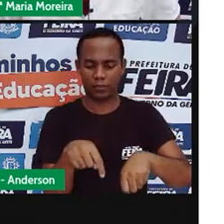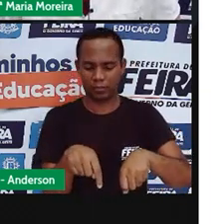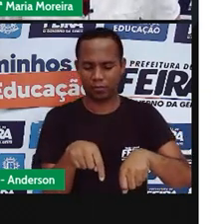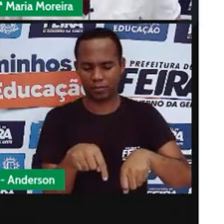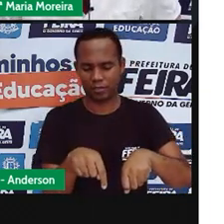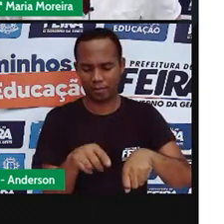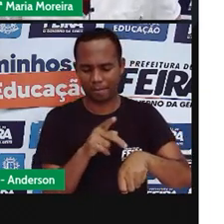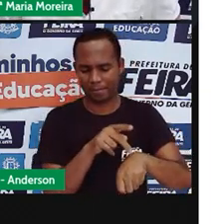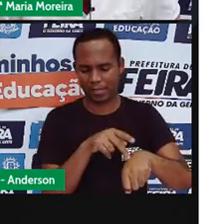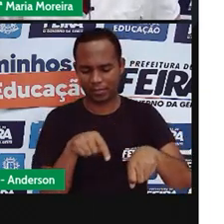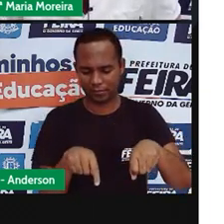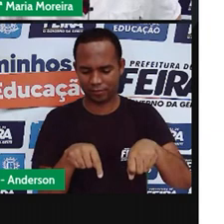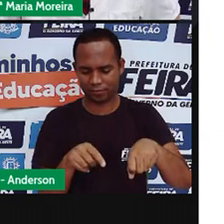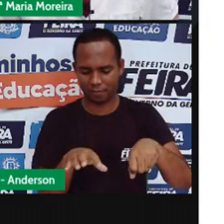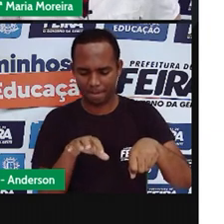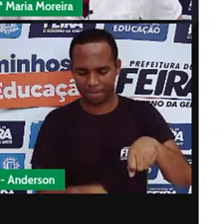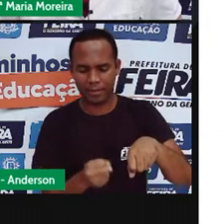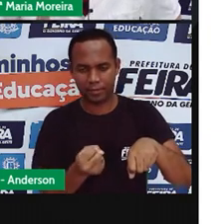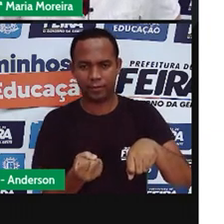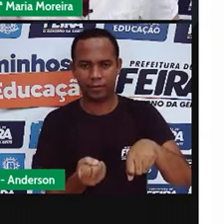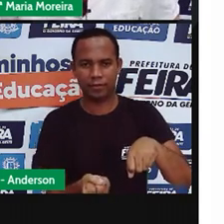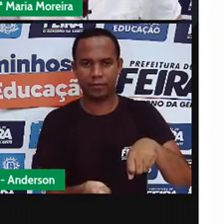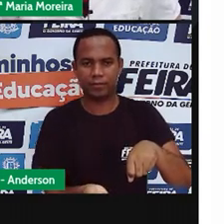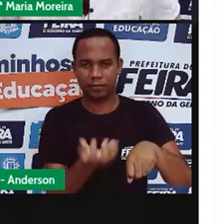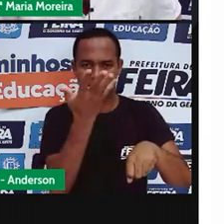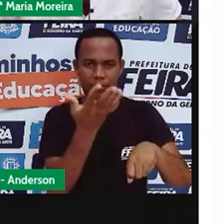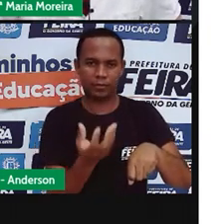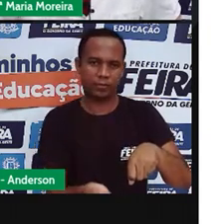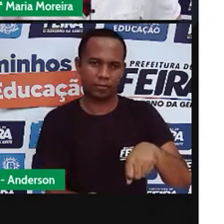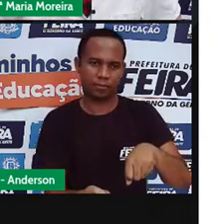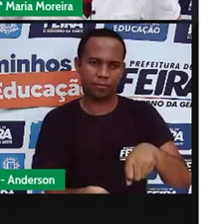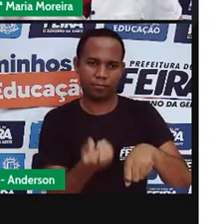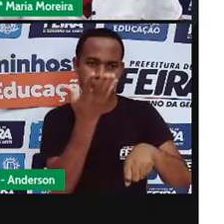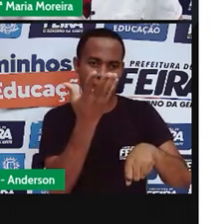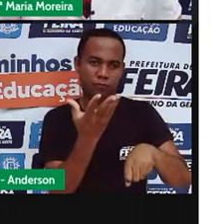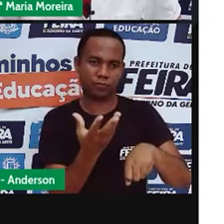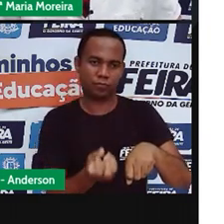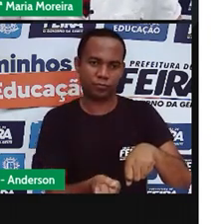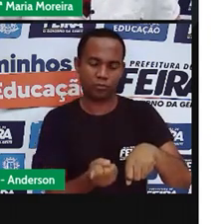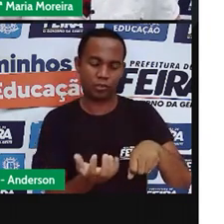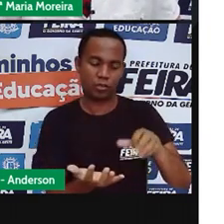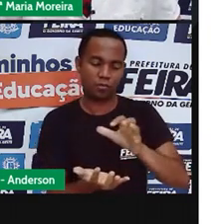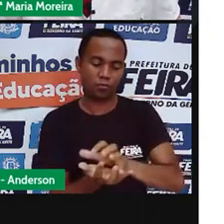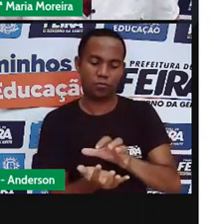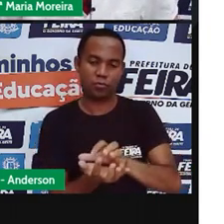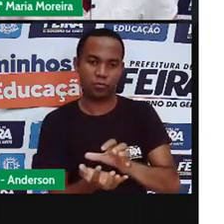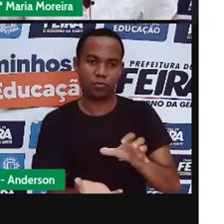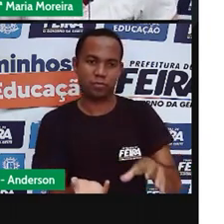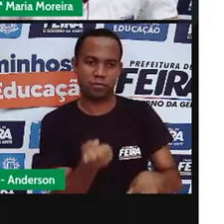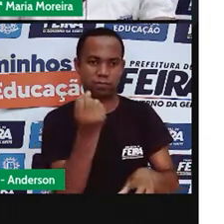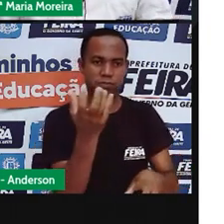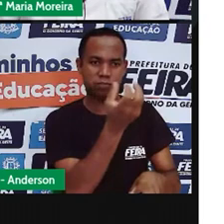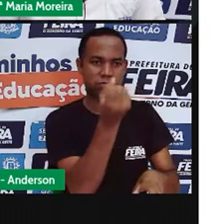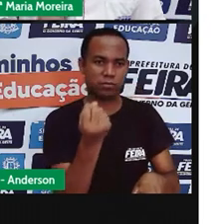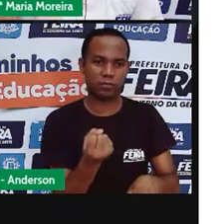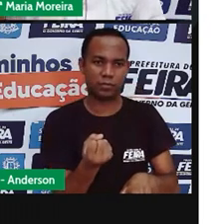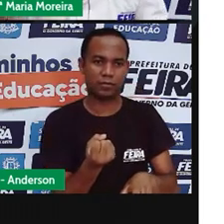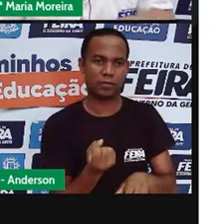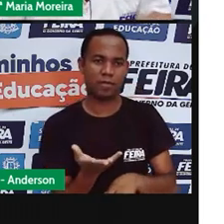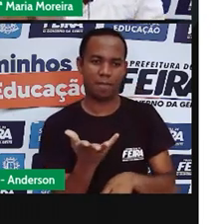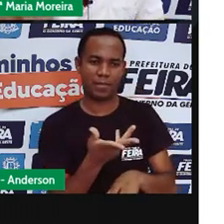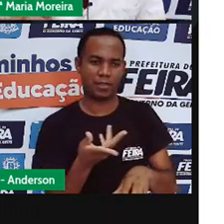peça. Né? Depois tentar duas pedras, três ou mais. Ficando com todas as pedras na mão. Aí você